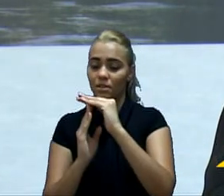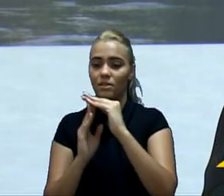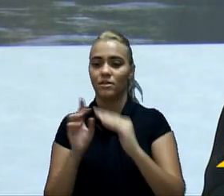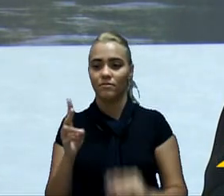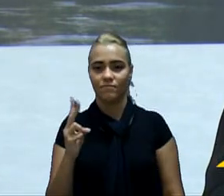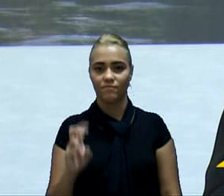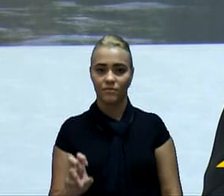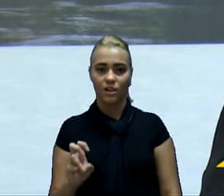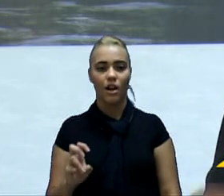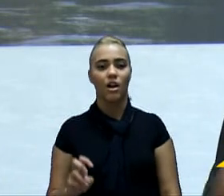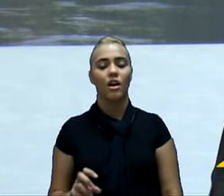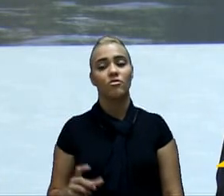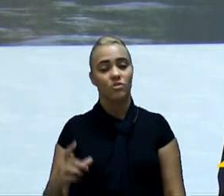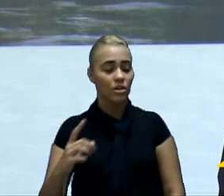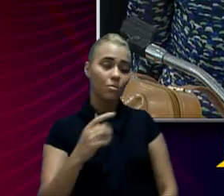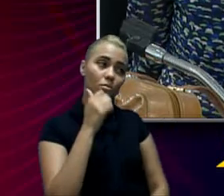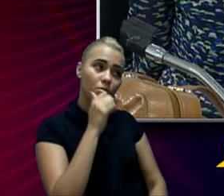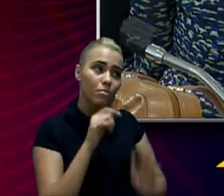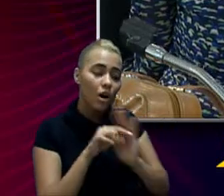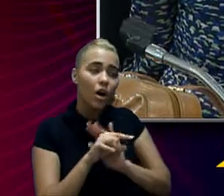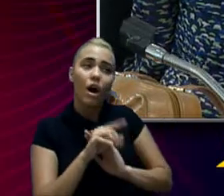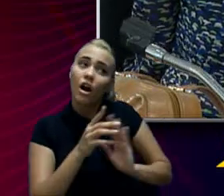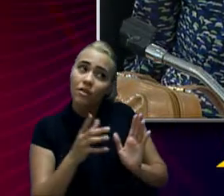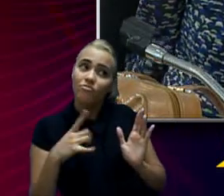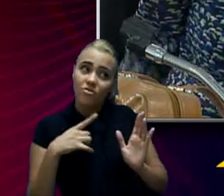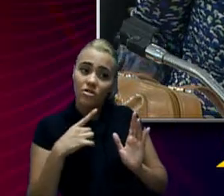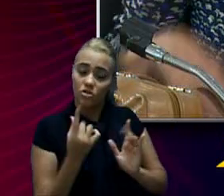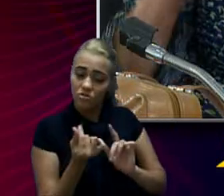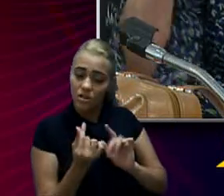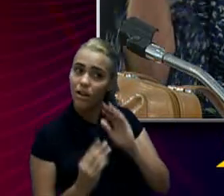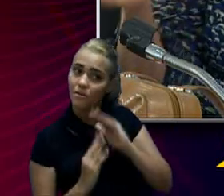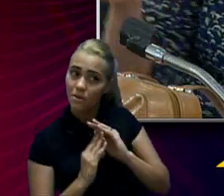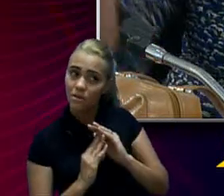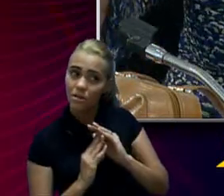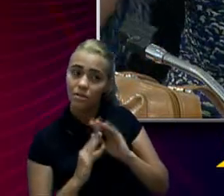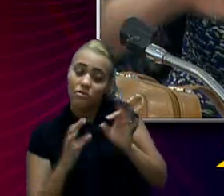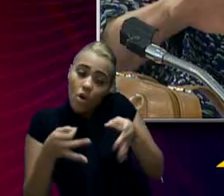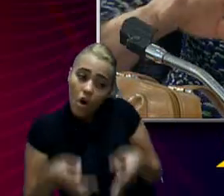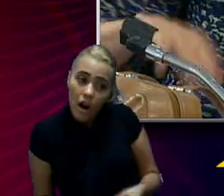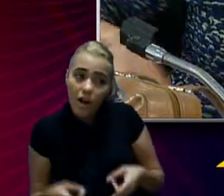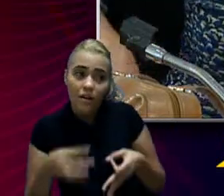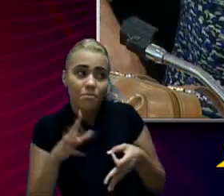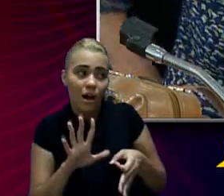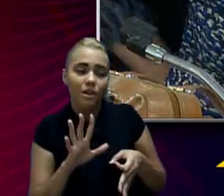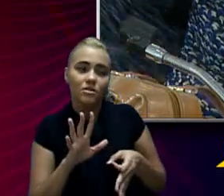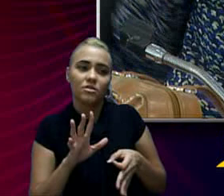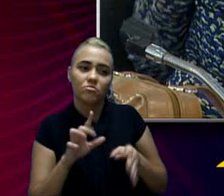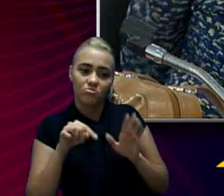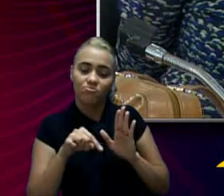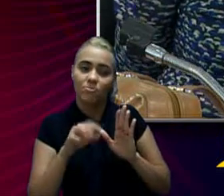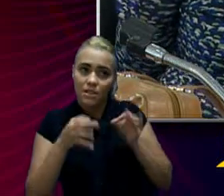recurso da educação carimbada que tinha que ser gasto. lá... Pode não ter sido correta, mas foi legal. Exatamente.